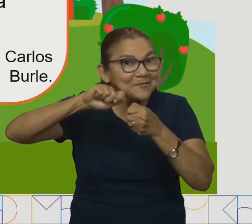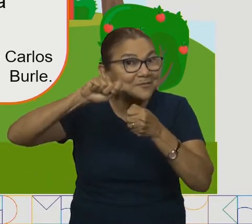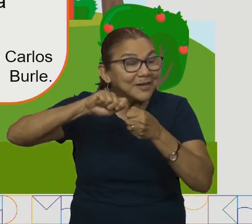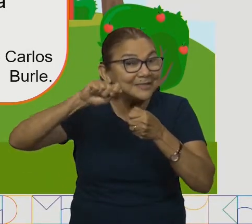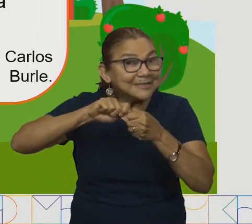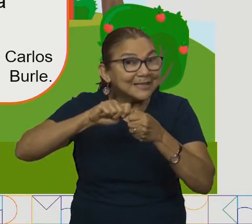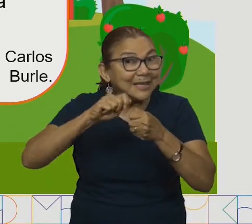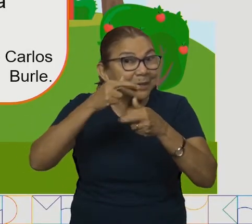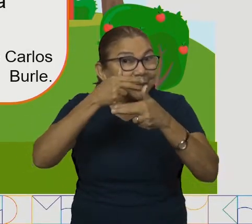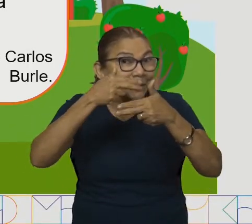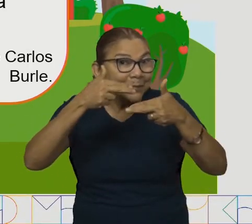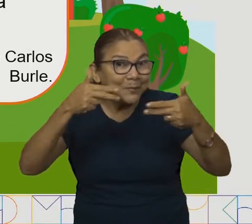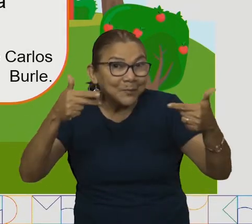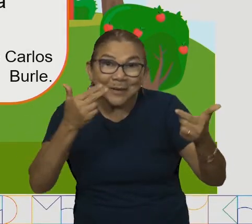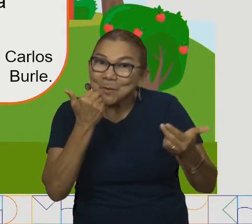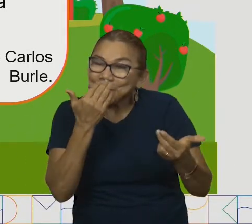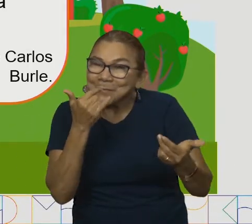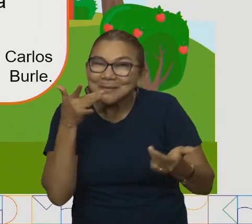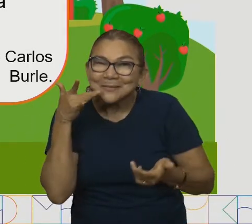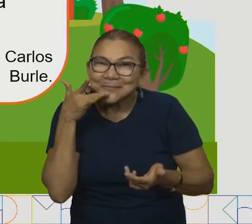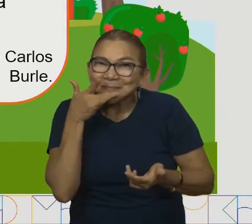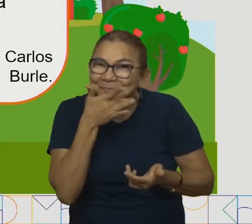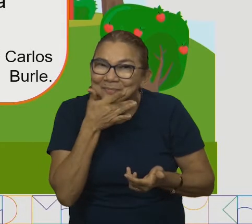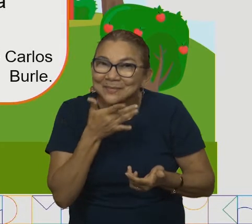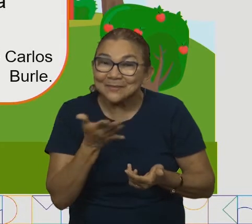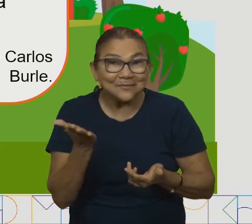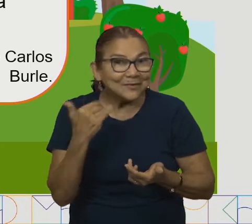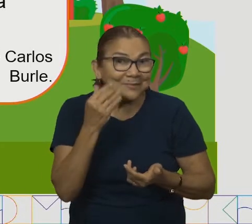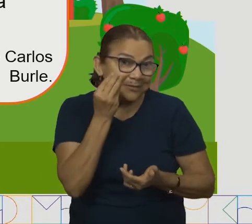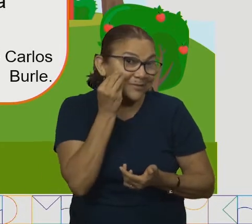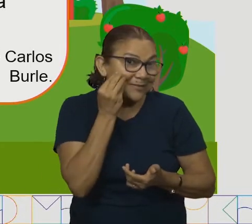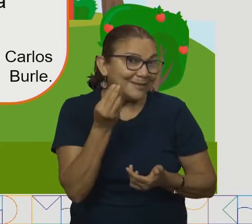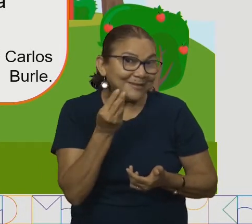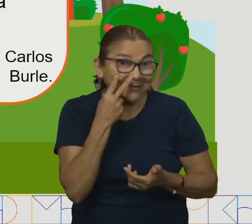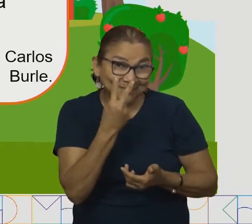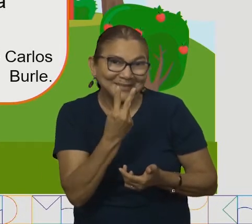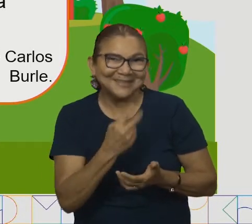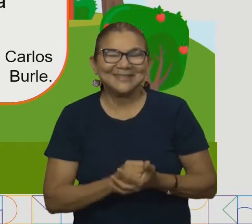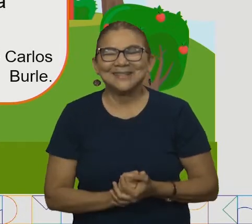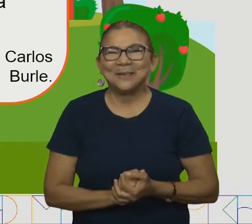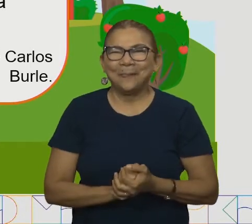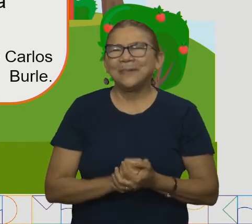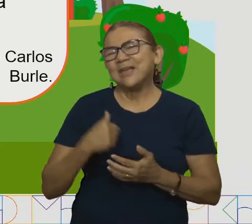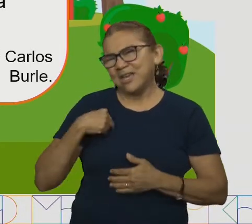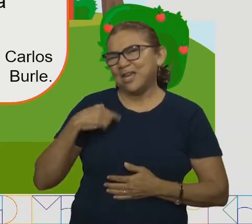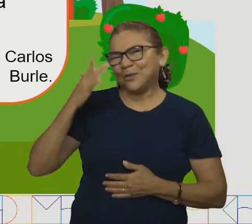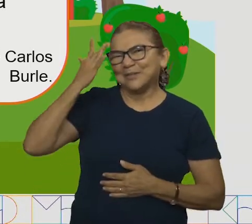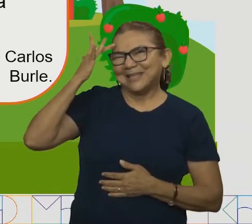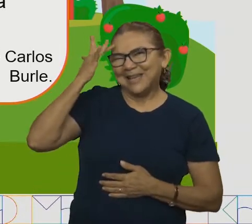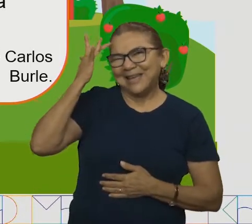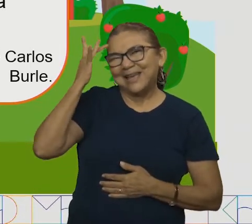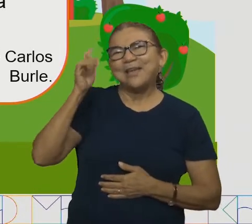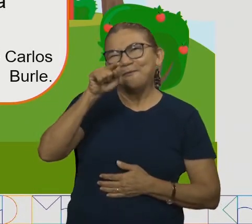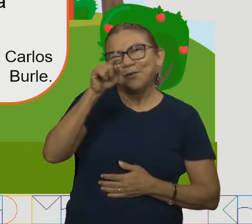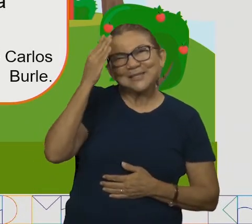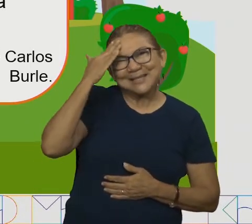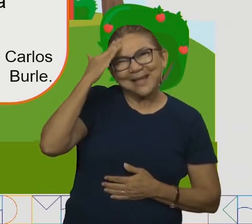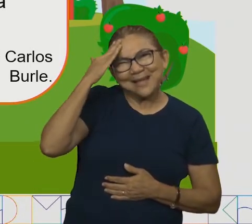aguardando você me falar. Eu sei que você é muito inteligente. Conseguiram acertar?